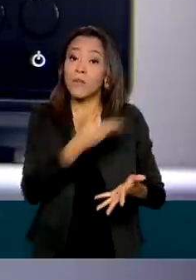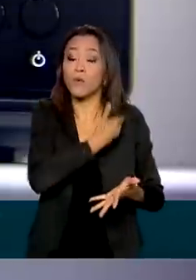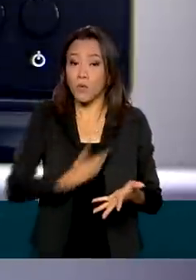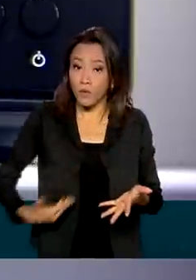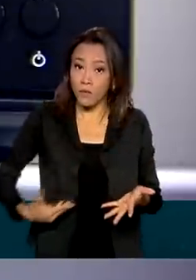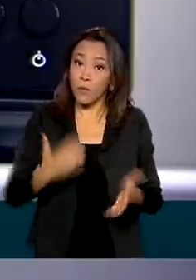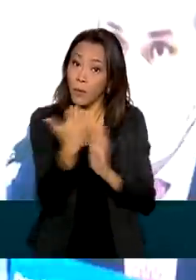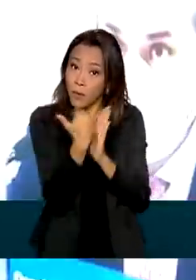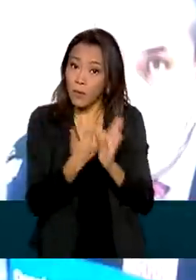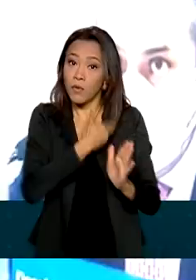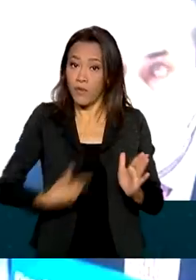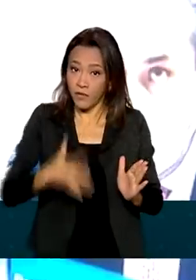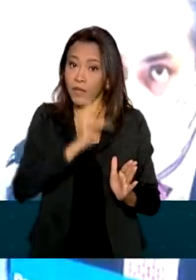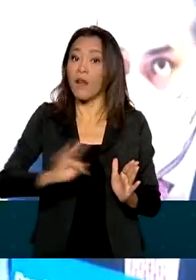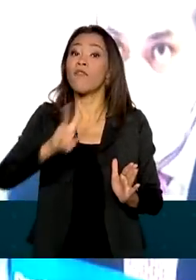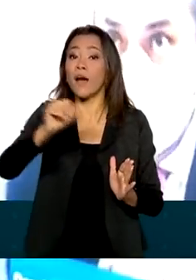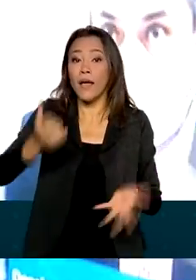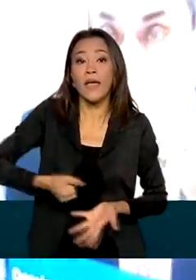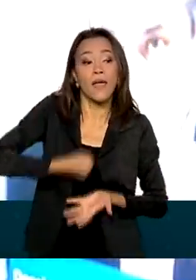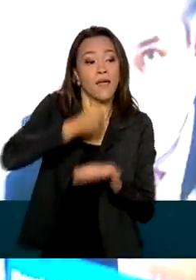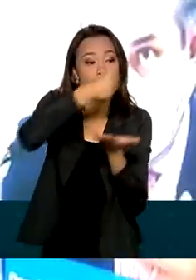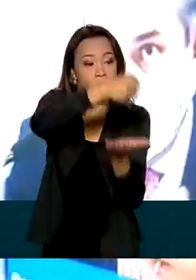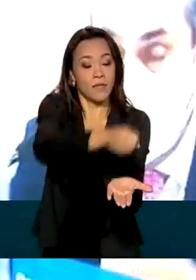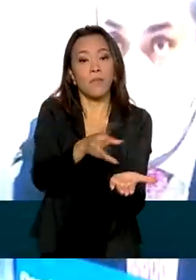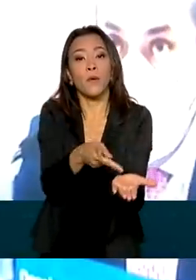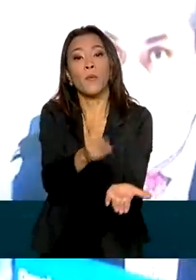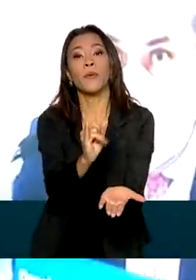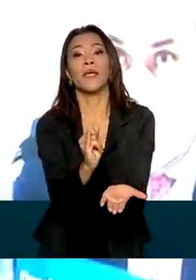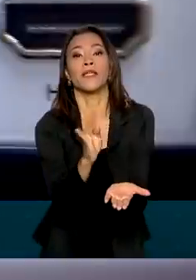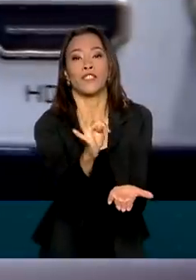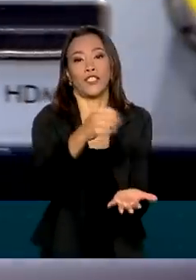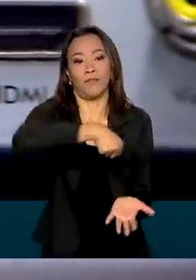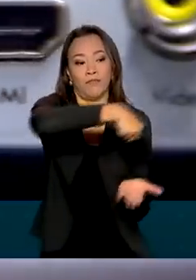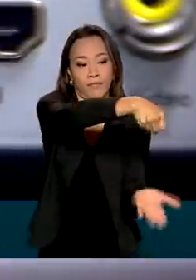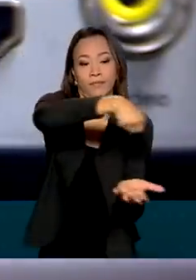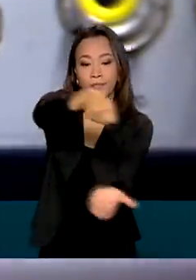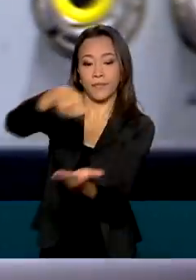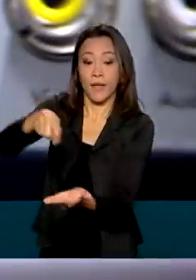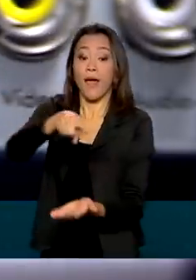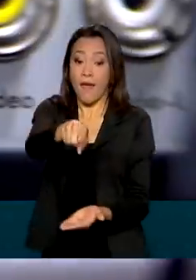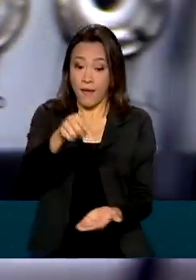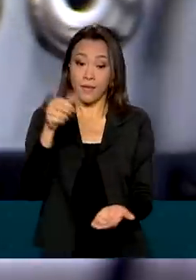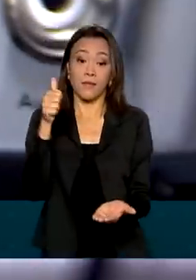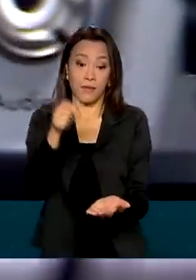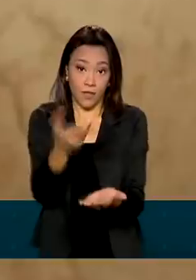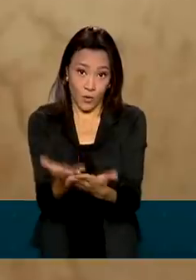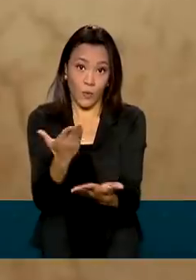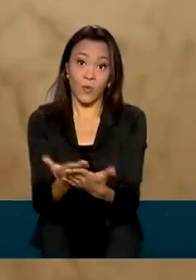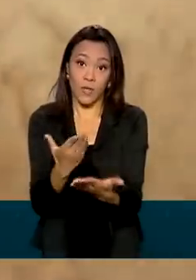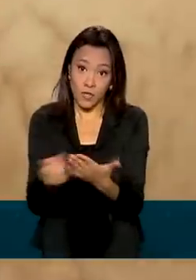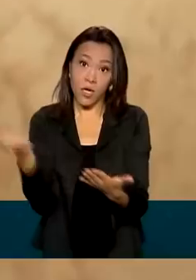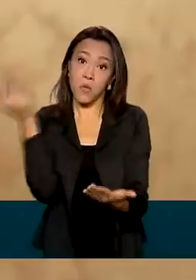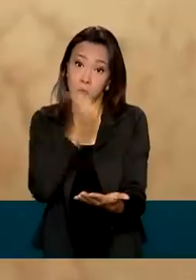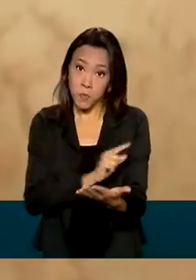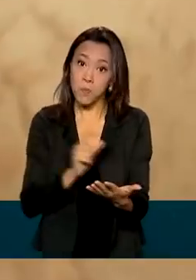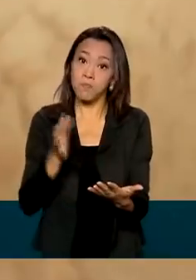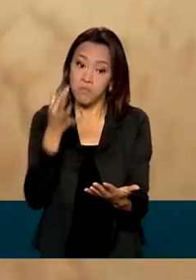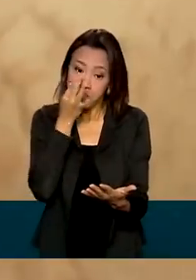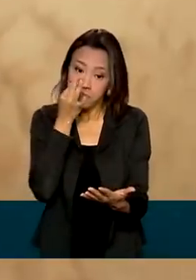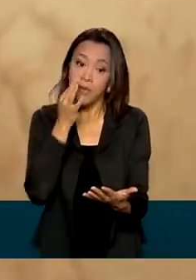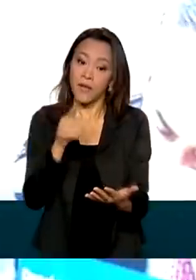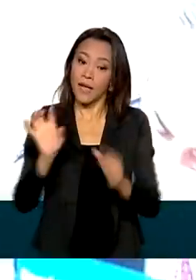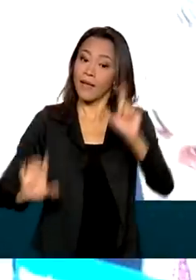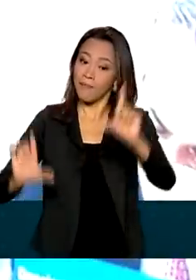recepção digital. Essa estudante universitária já convive com a nova realidade e aprova a TV